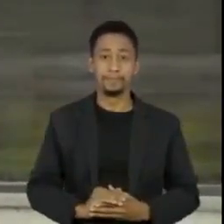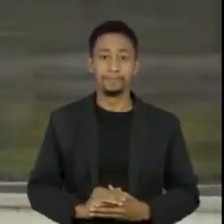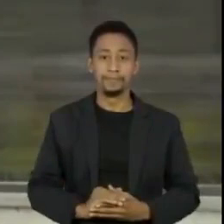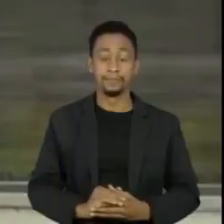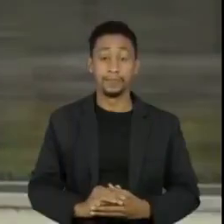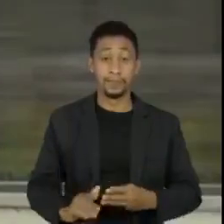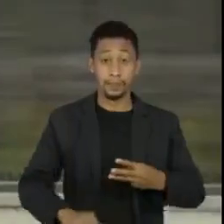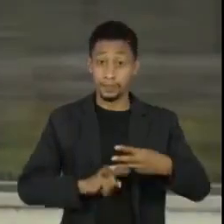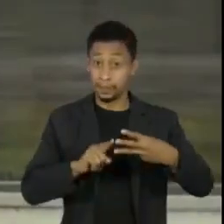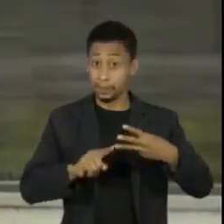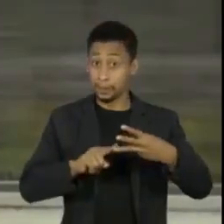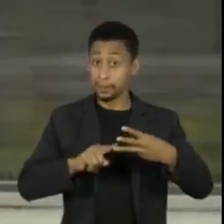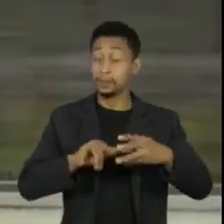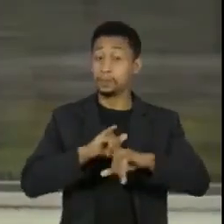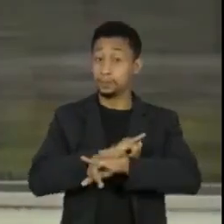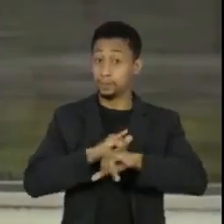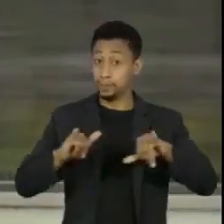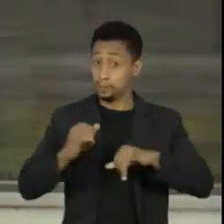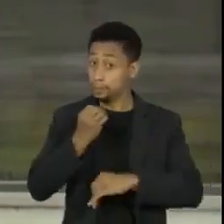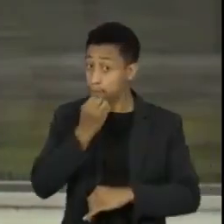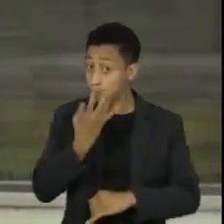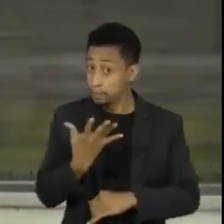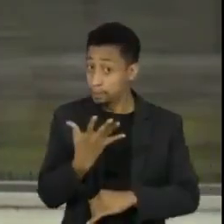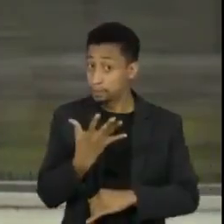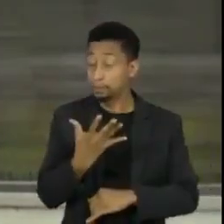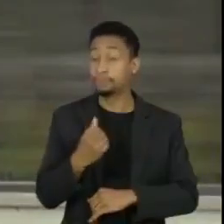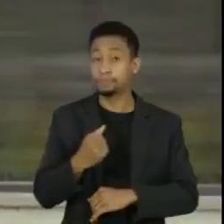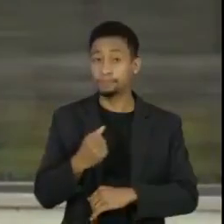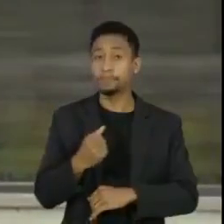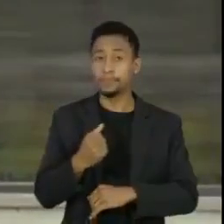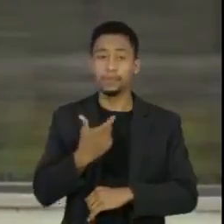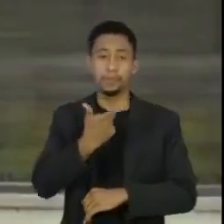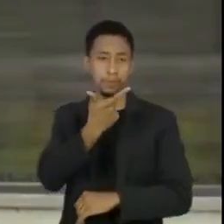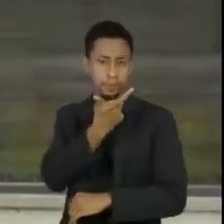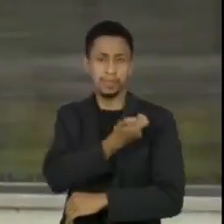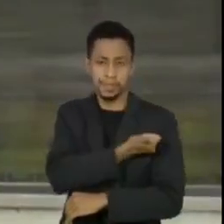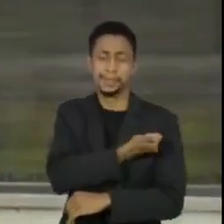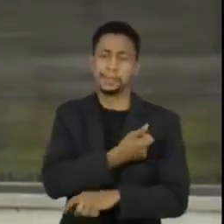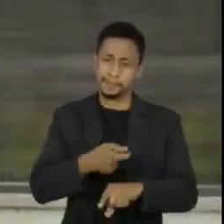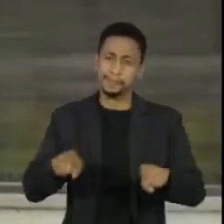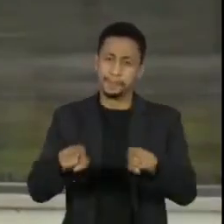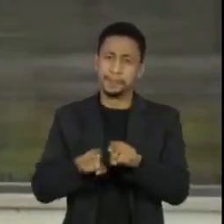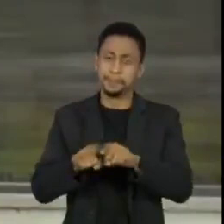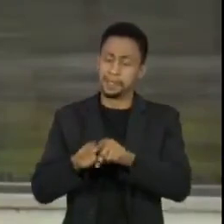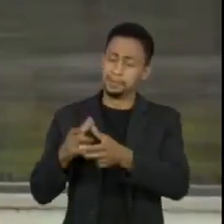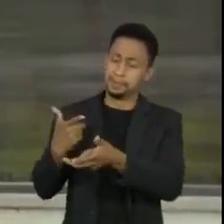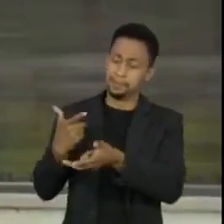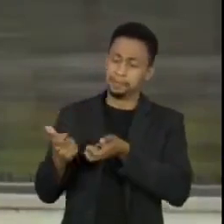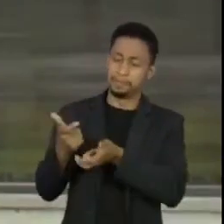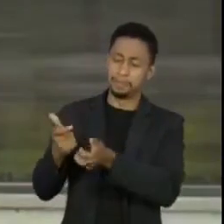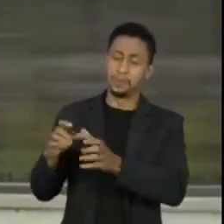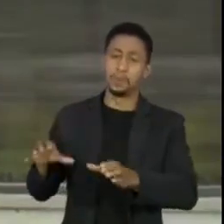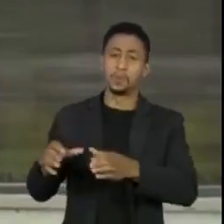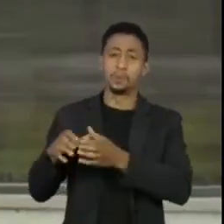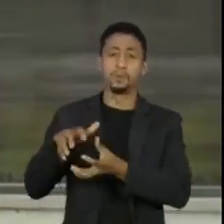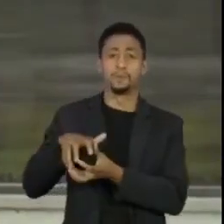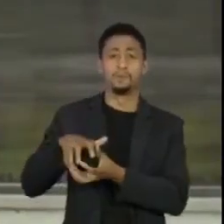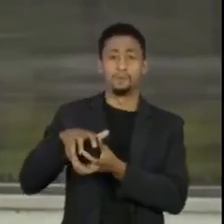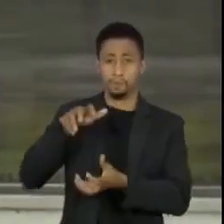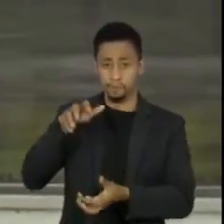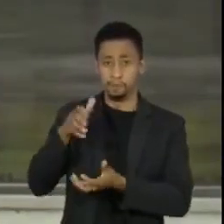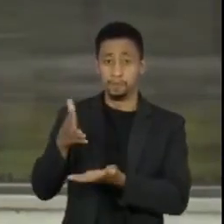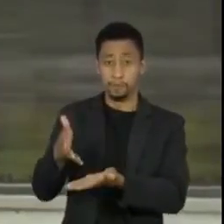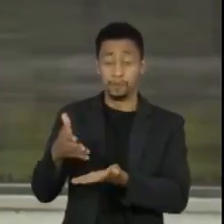Terceira boa notícia, está exatamente vinculada à vacinação dos idosos. A vacinação para os